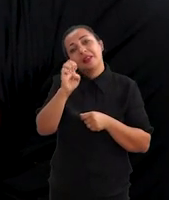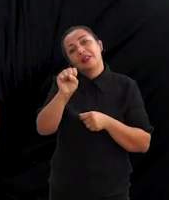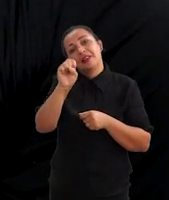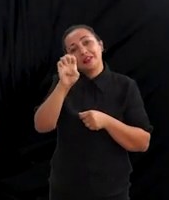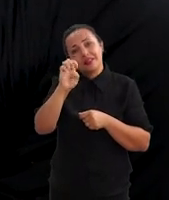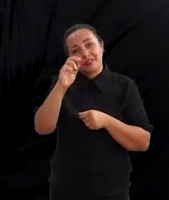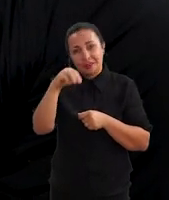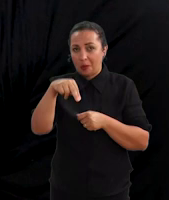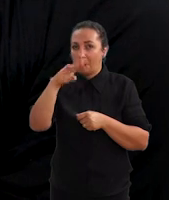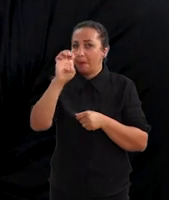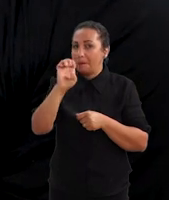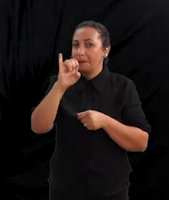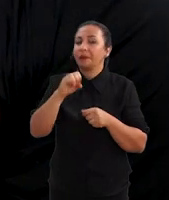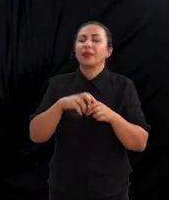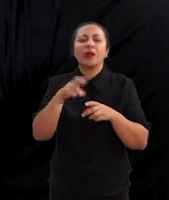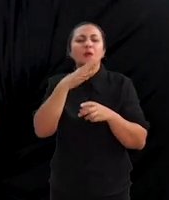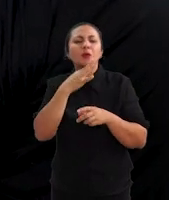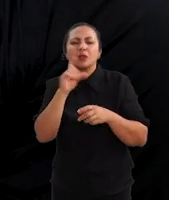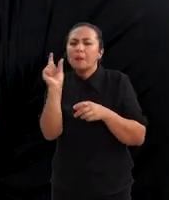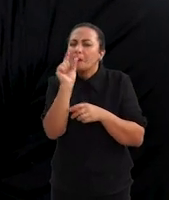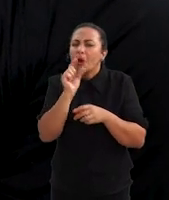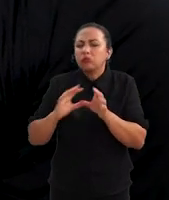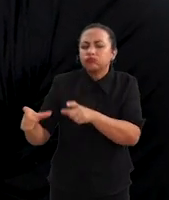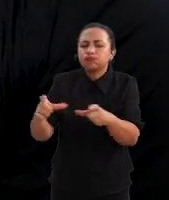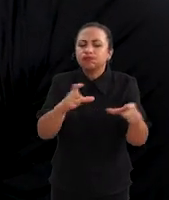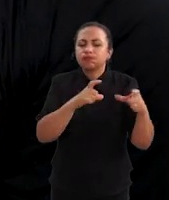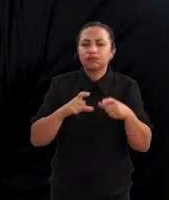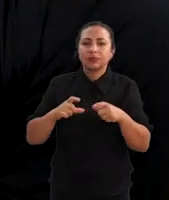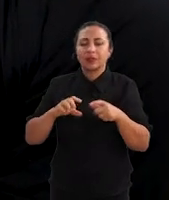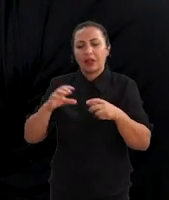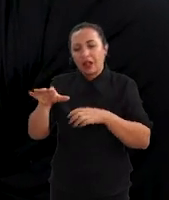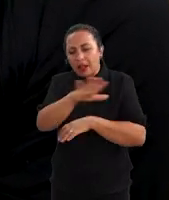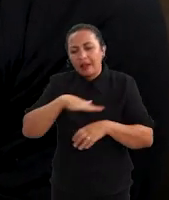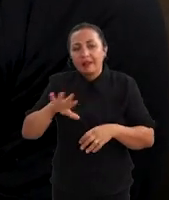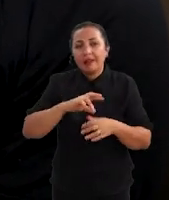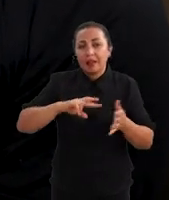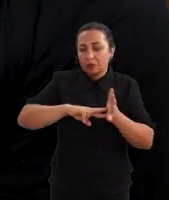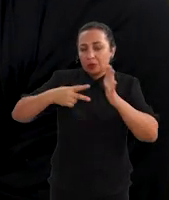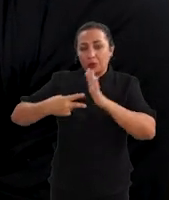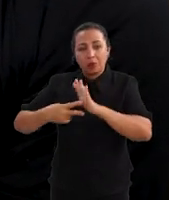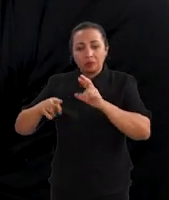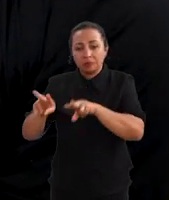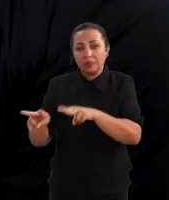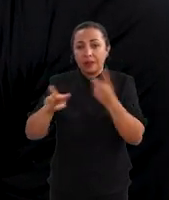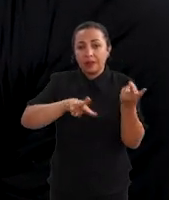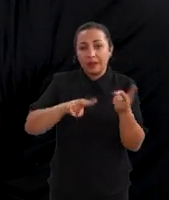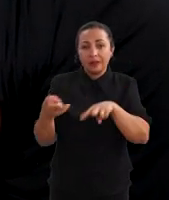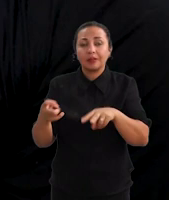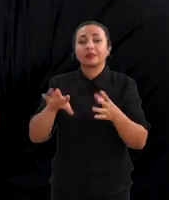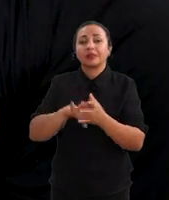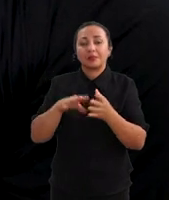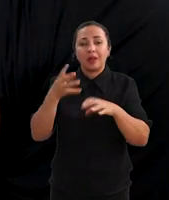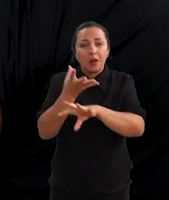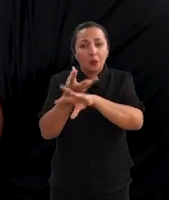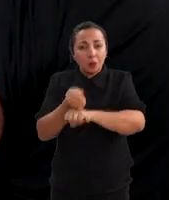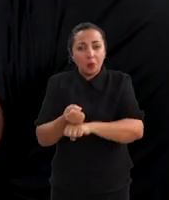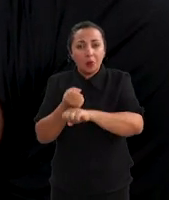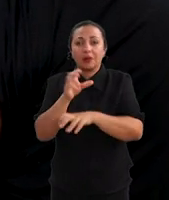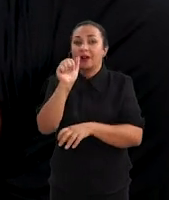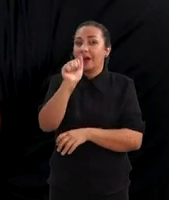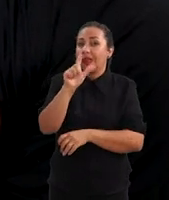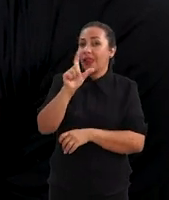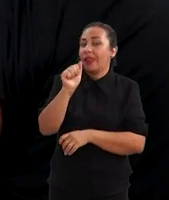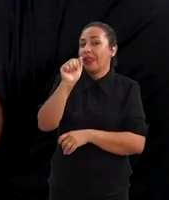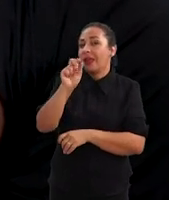conhecida só para algumas poucas localidades em áreas de transição entre a Marca Atlântica e a Caatinga, no estado de Jalagoas, especificamente